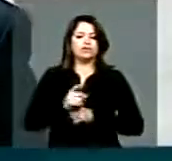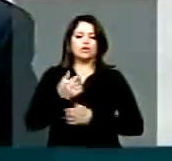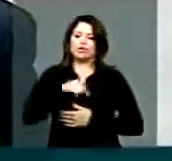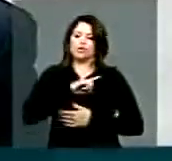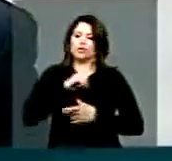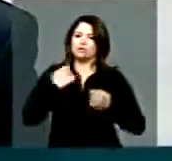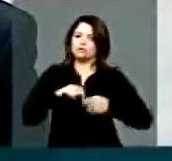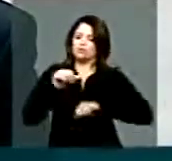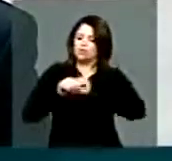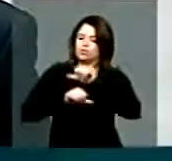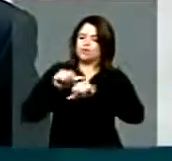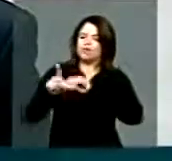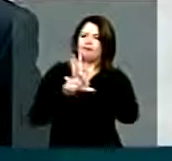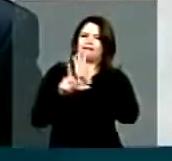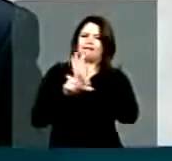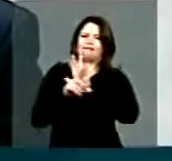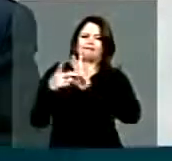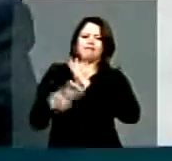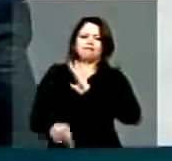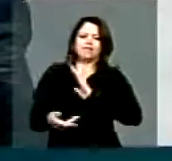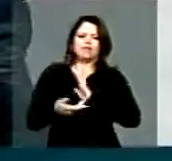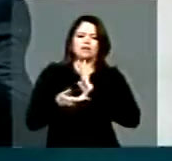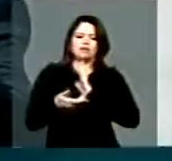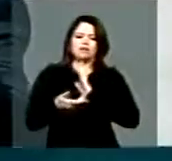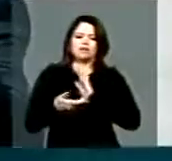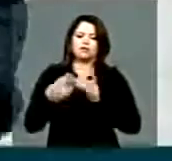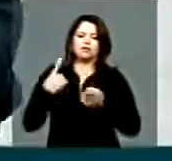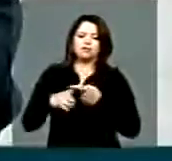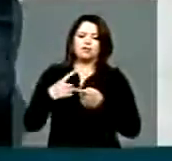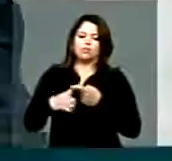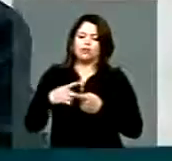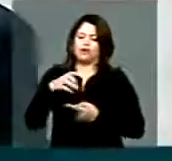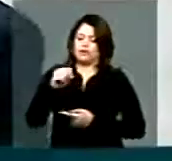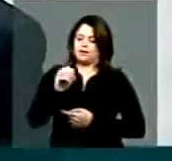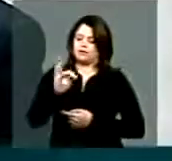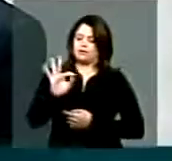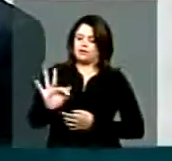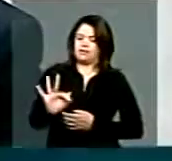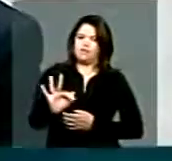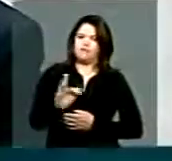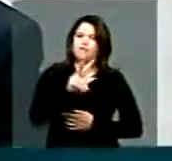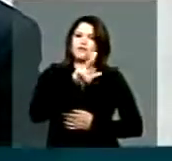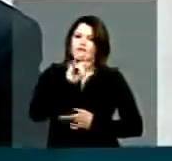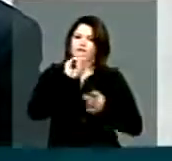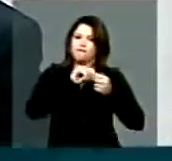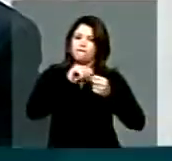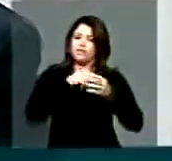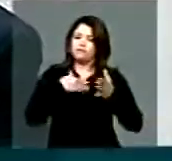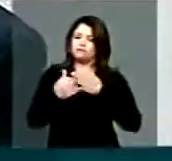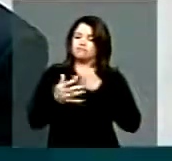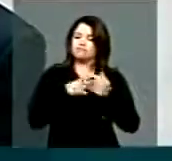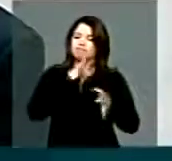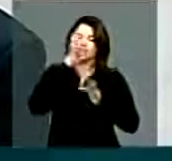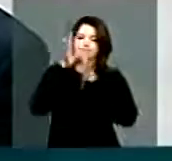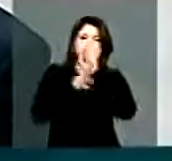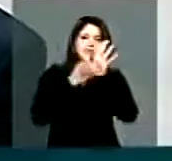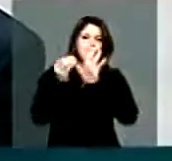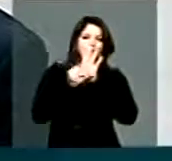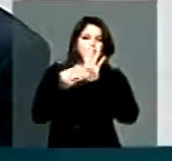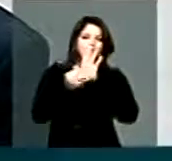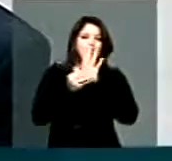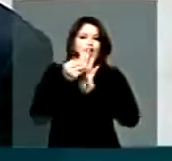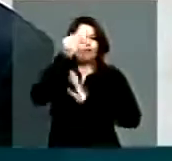temos que mudar essa lei aqui, porque o Supremo faz aquilo e coloca a nossa